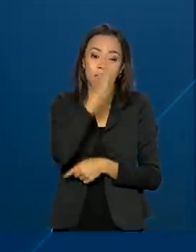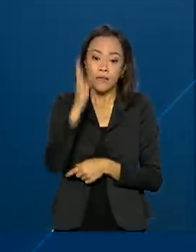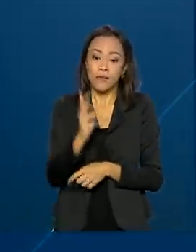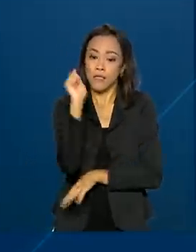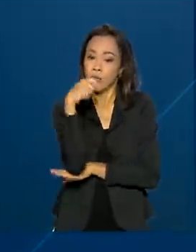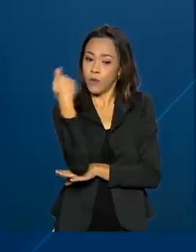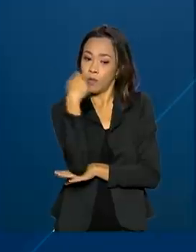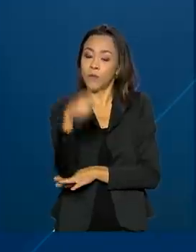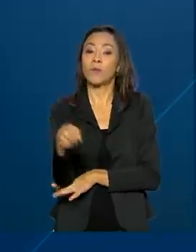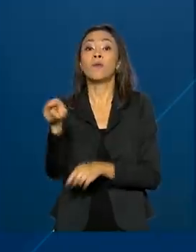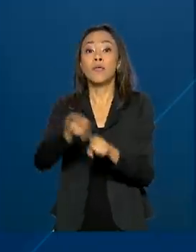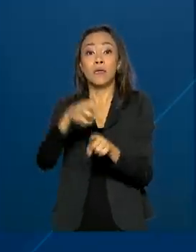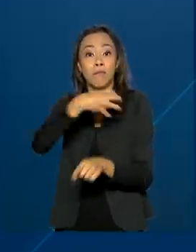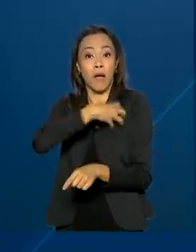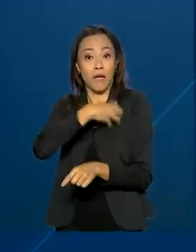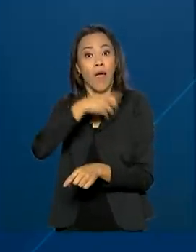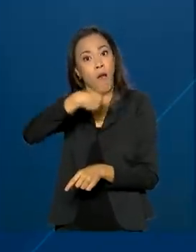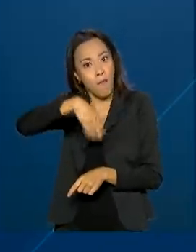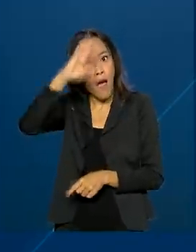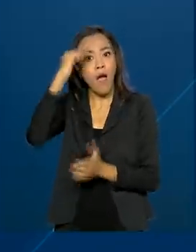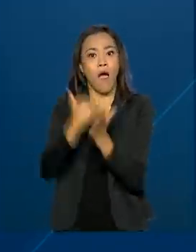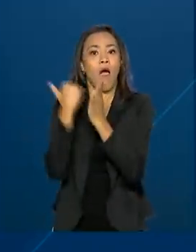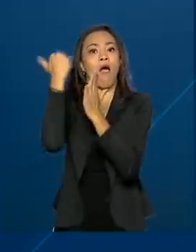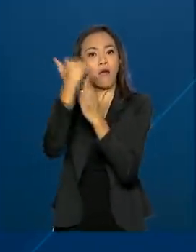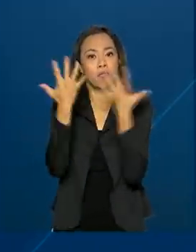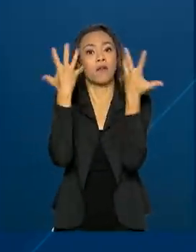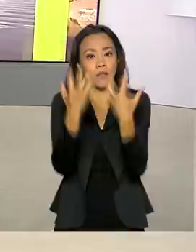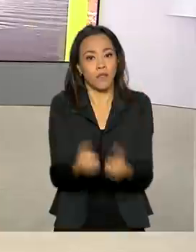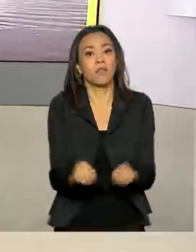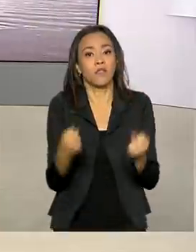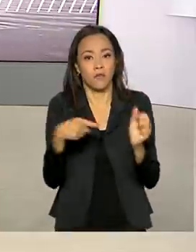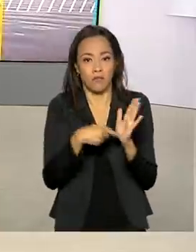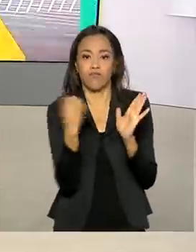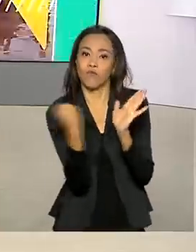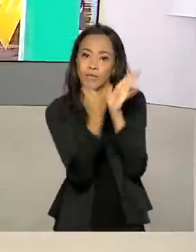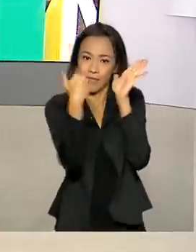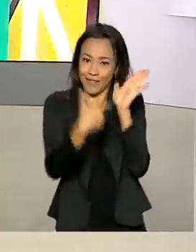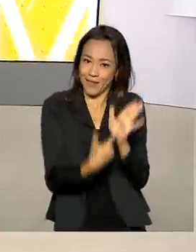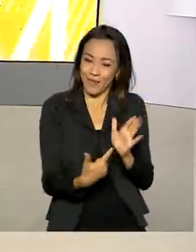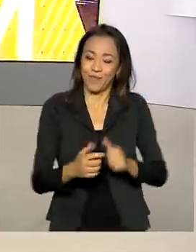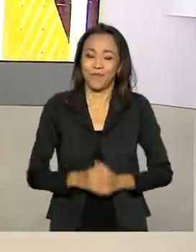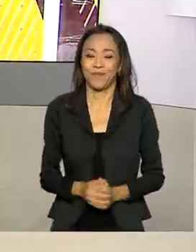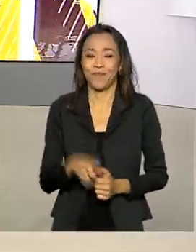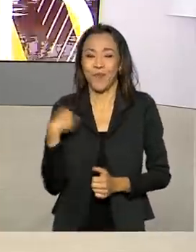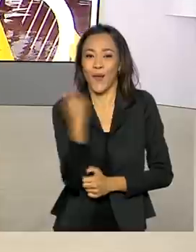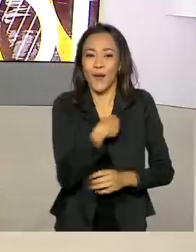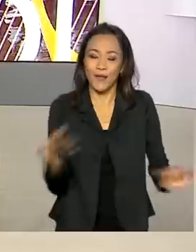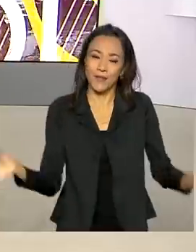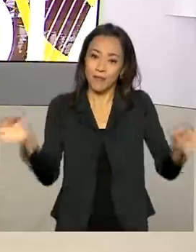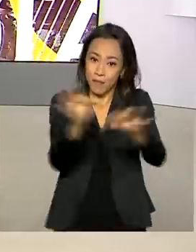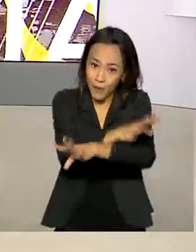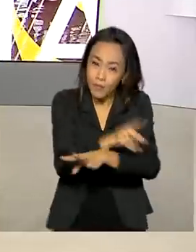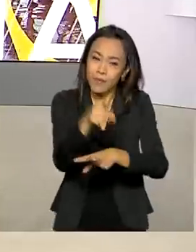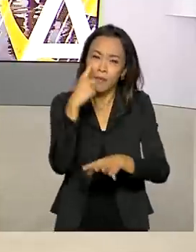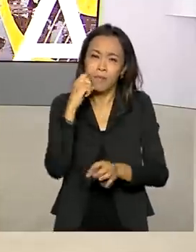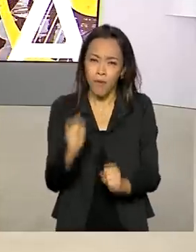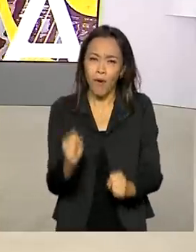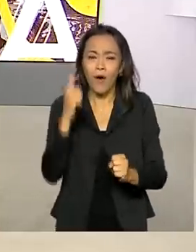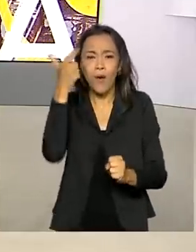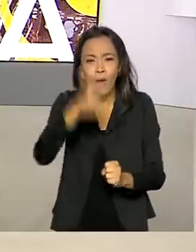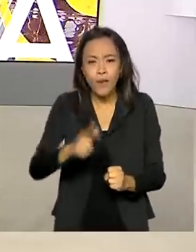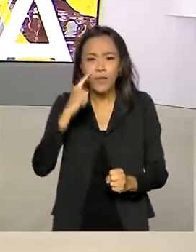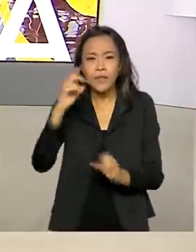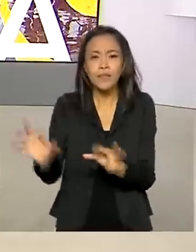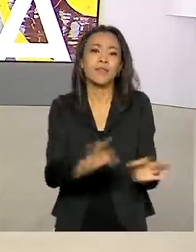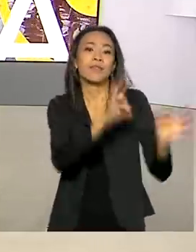Sul e Bahia são os estados com mais adesões ao programa. O Brasil em Dia fica por aqui. Você pode rever as reportagens